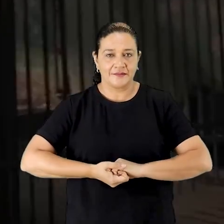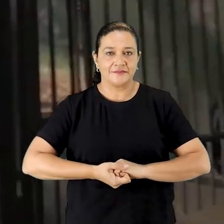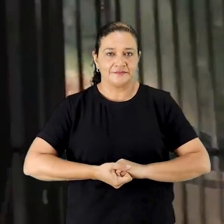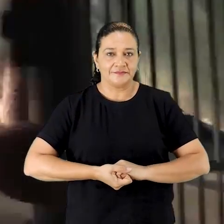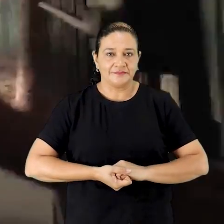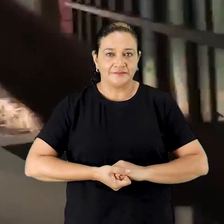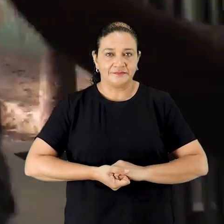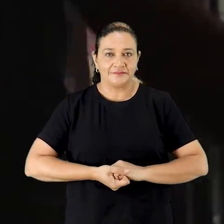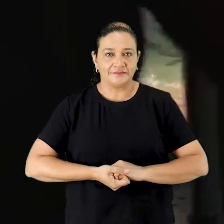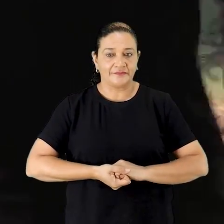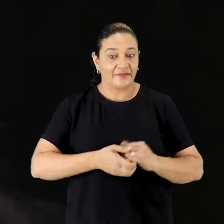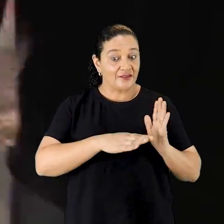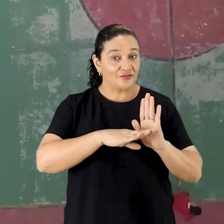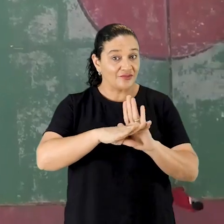direito.